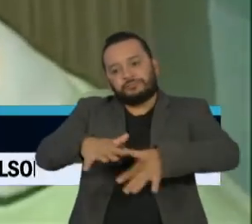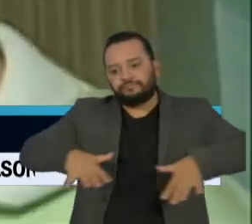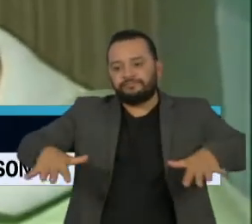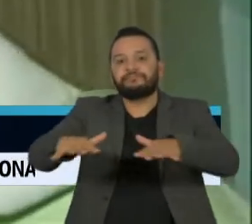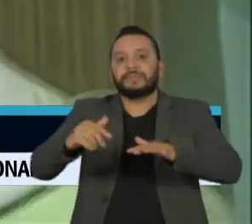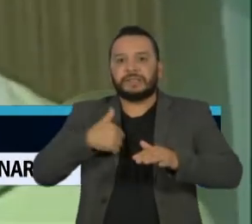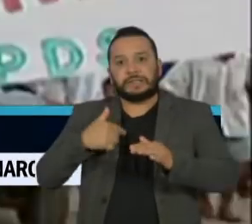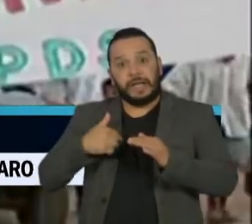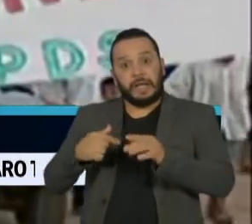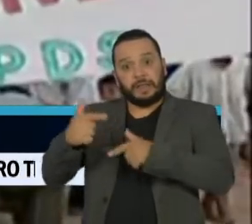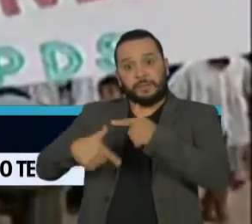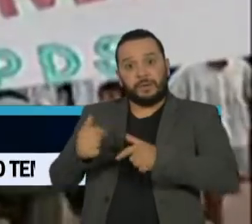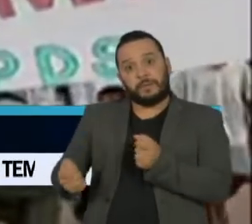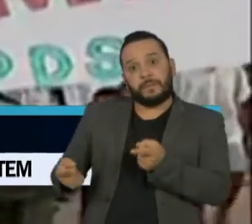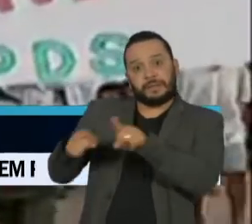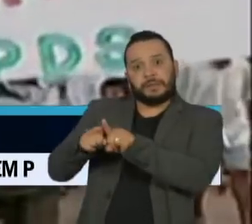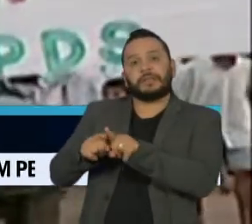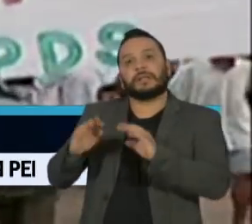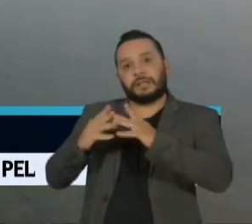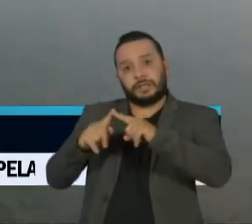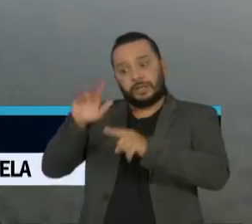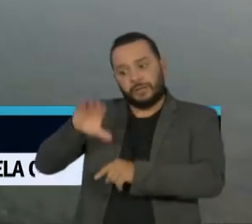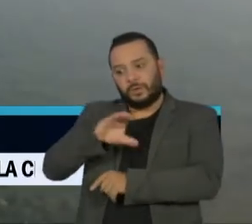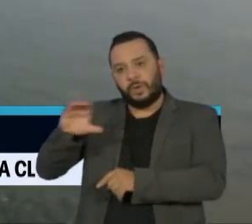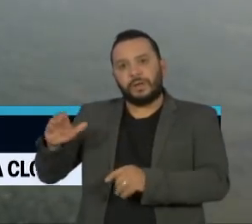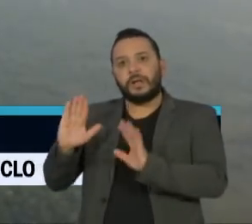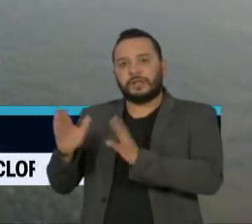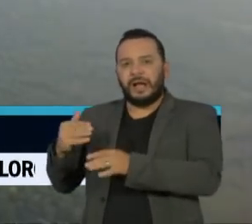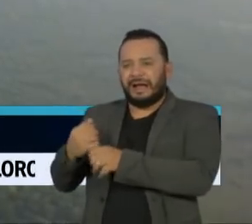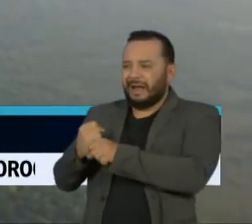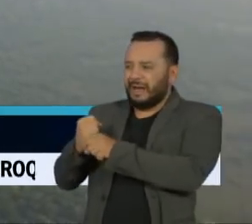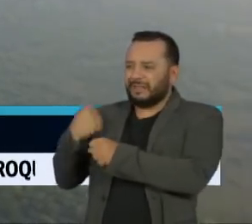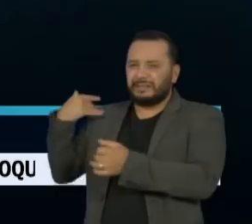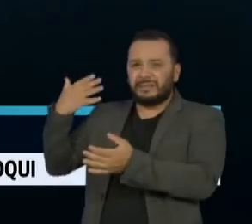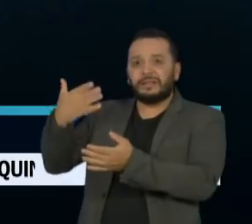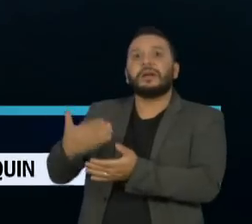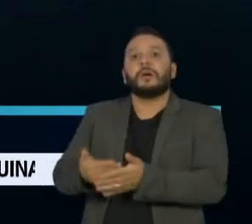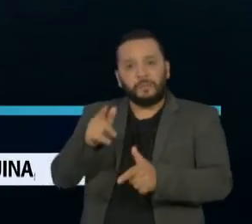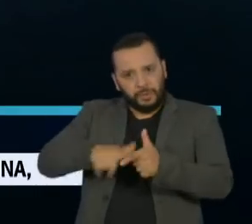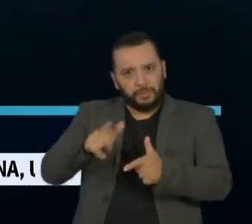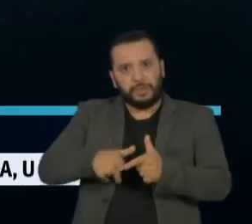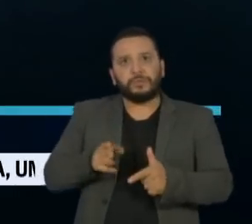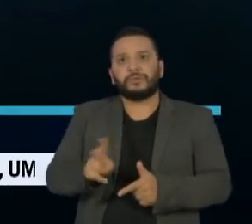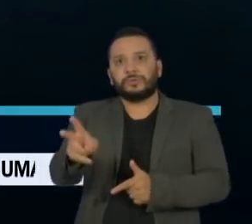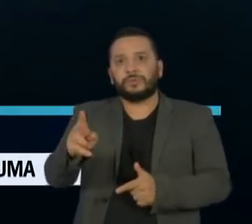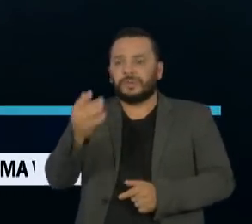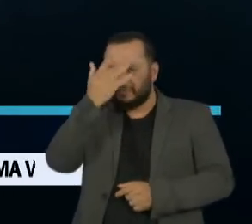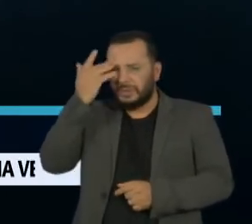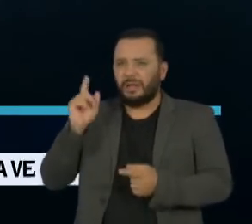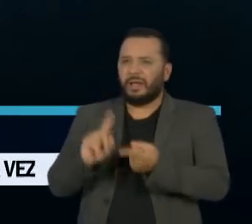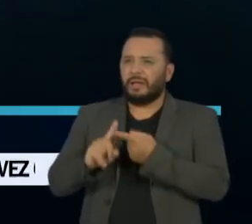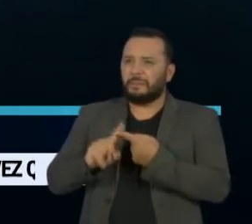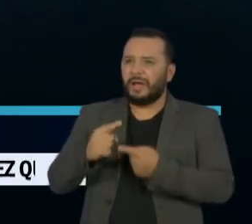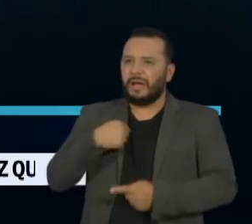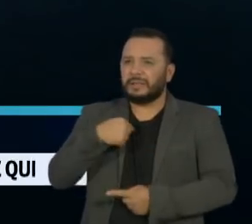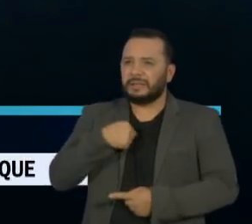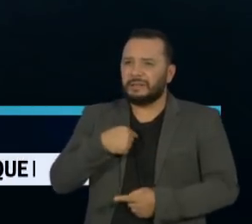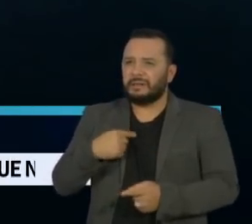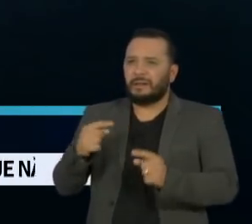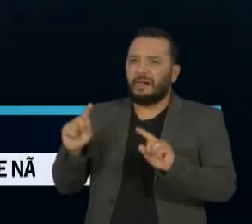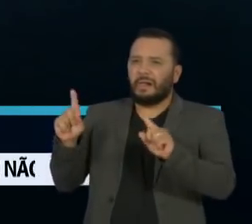trabalhadores rurais. O tempo passou e as ameaças continuam. Eu estou sendo ameaçado porque eu sou